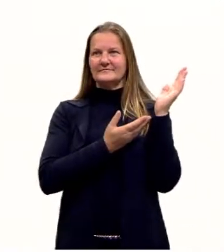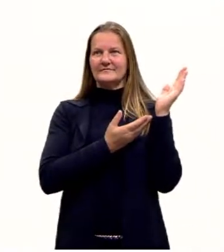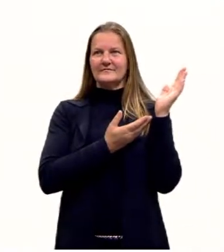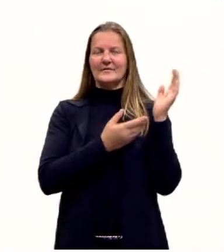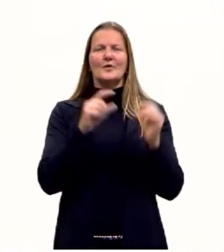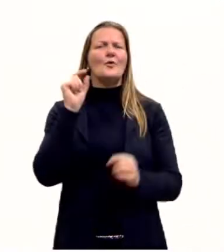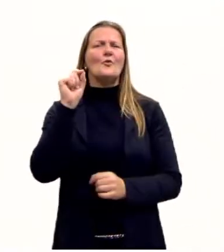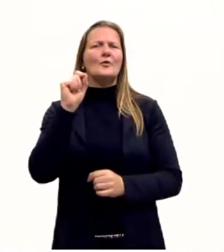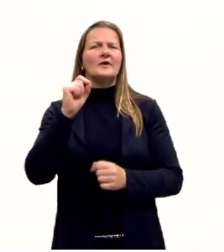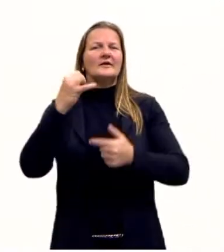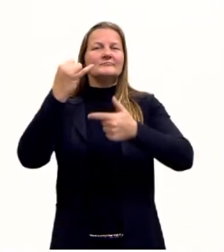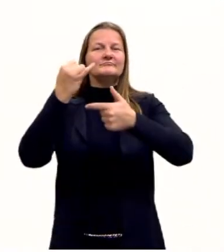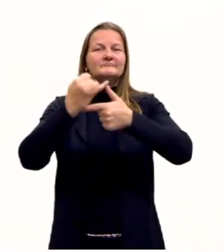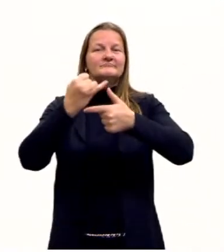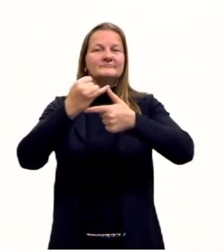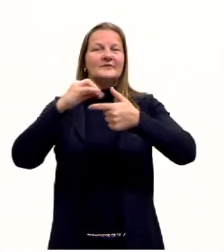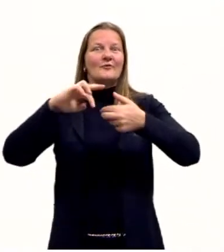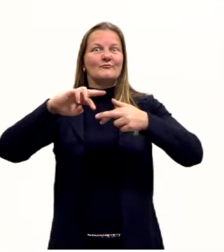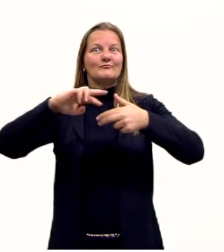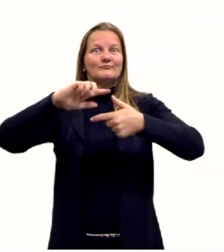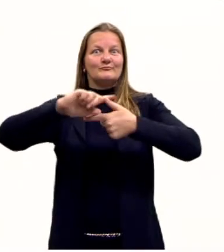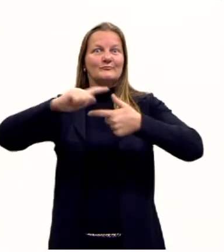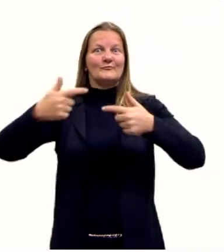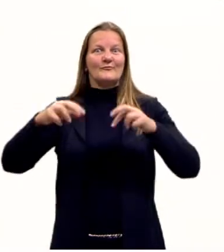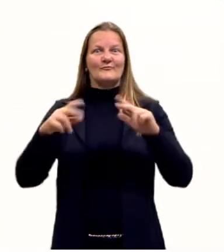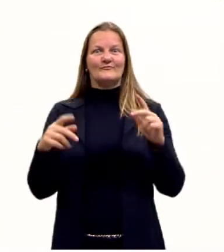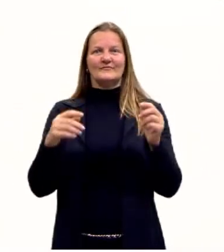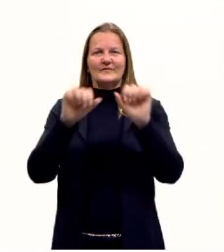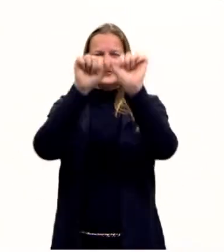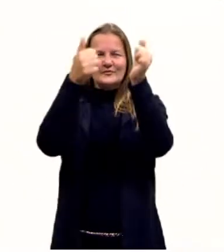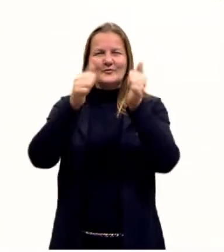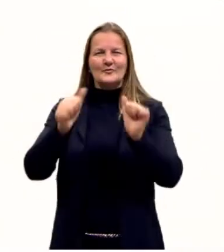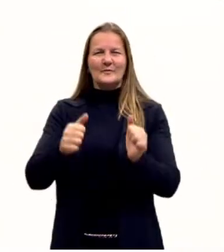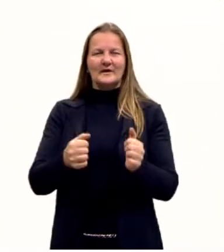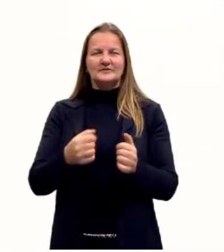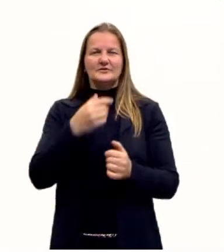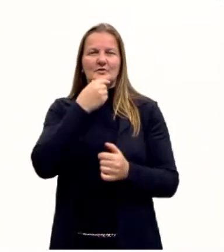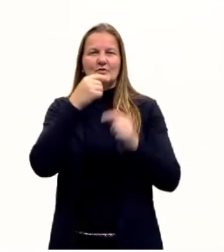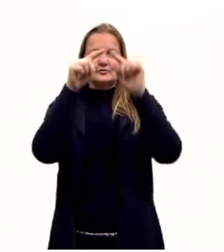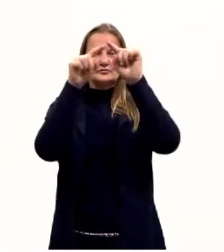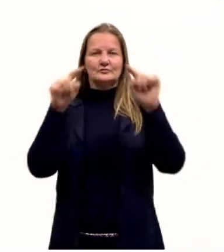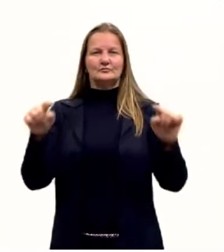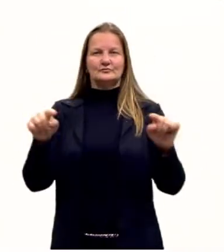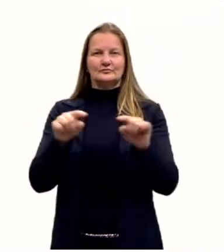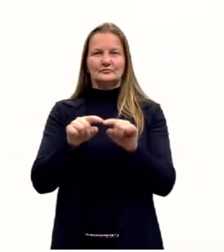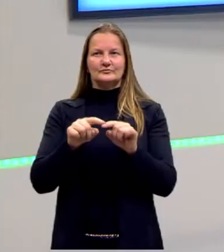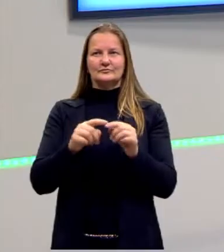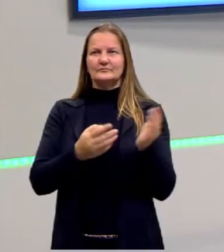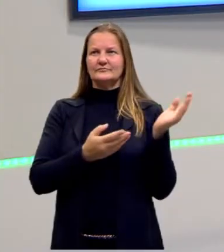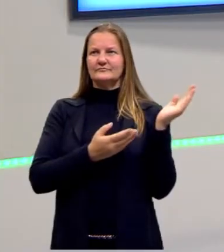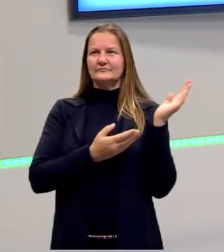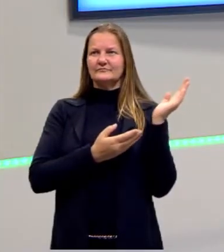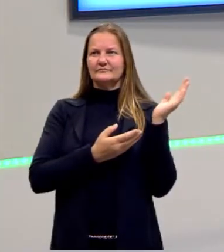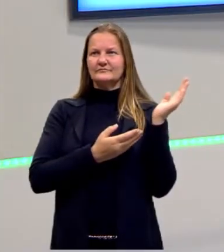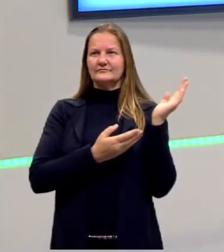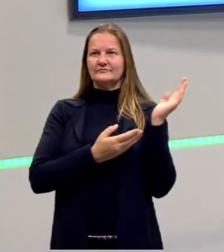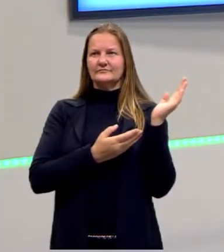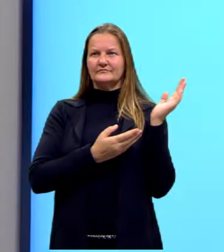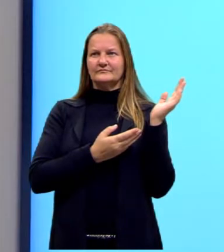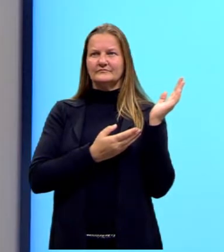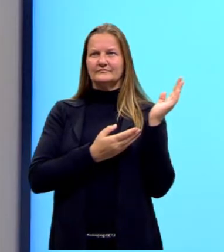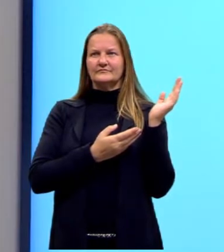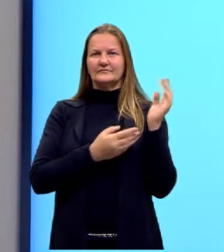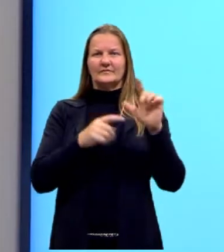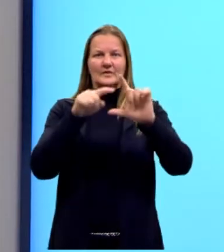que é trigonometria. Nós temos a imagem de um triângulo, possui um ângulo de 90